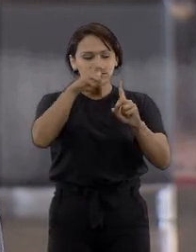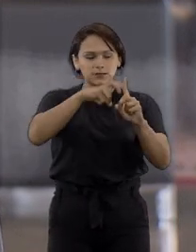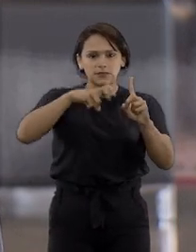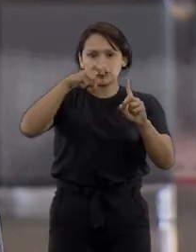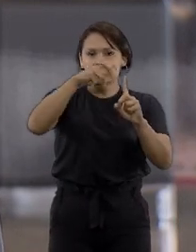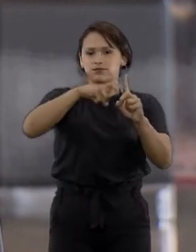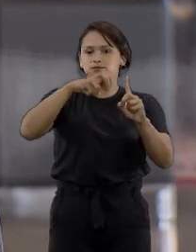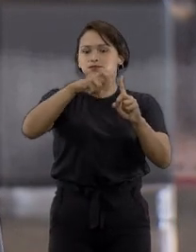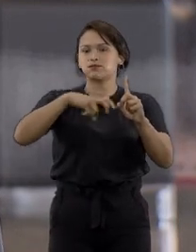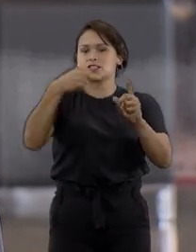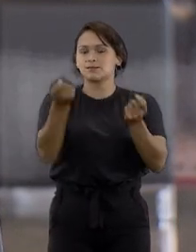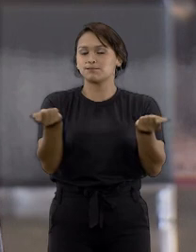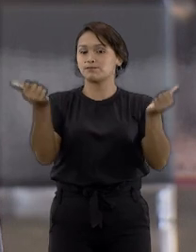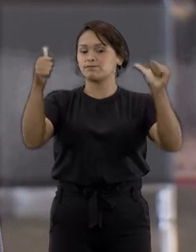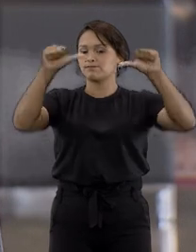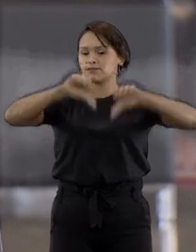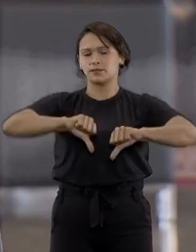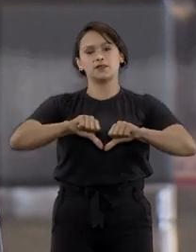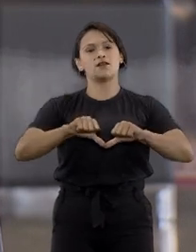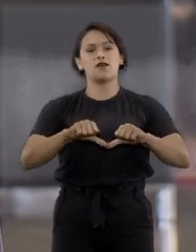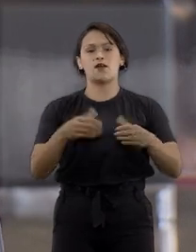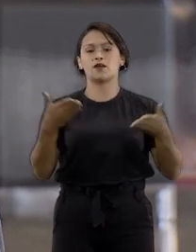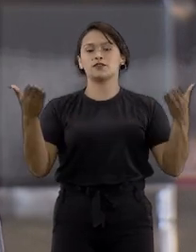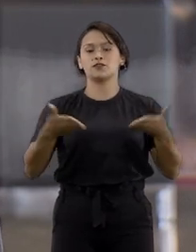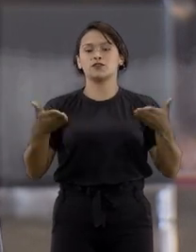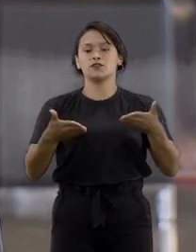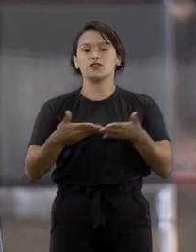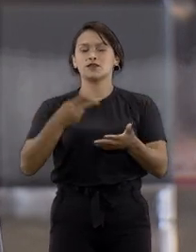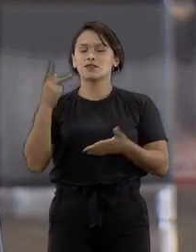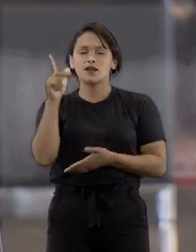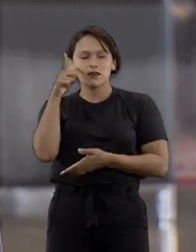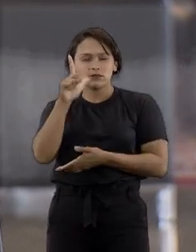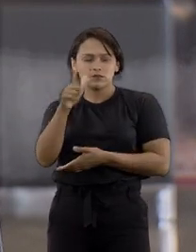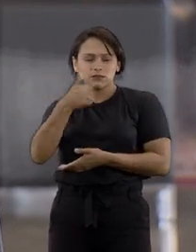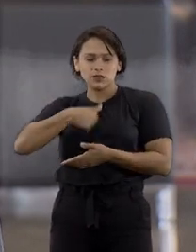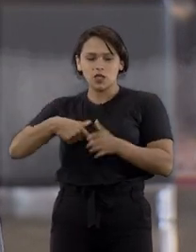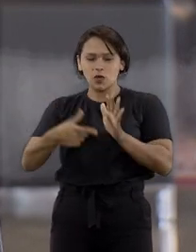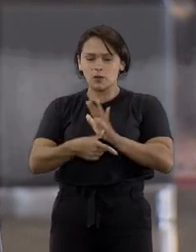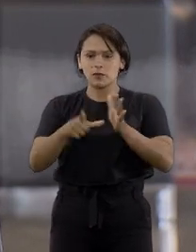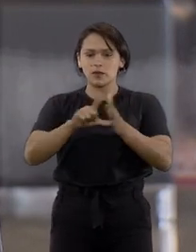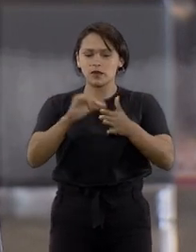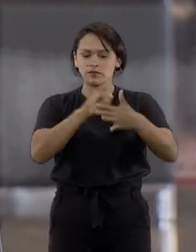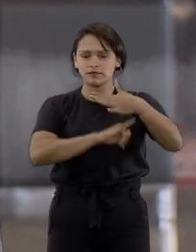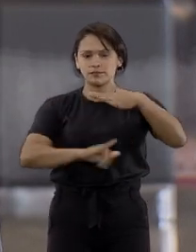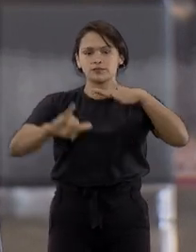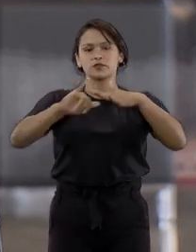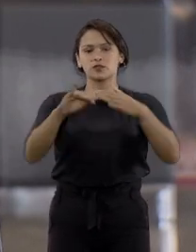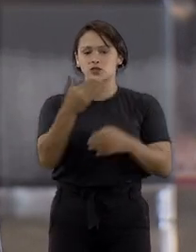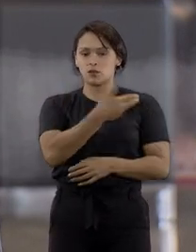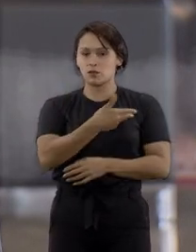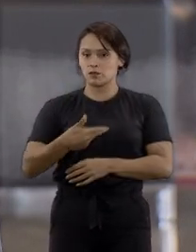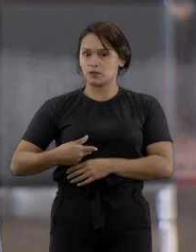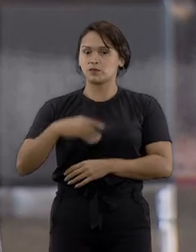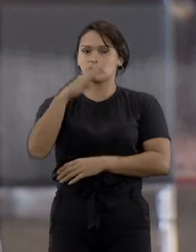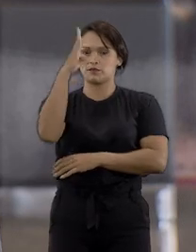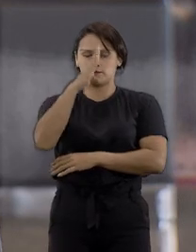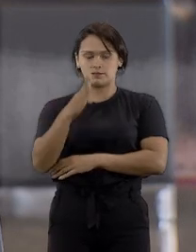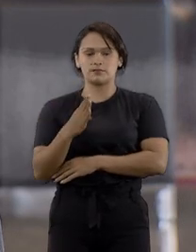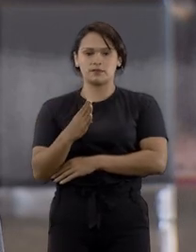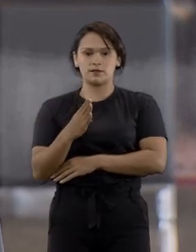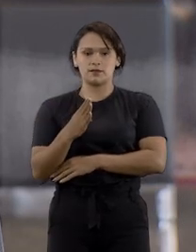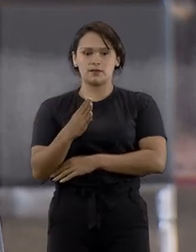o pior ataque cibernético já empreendido contra uma instituição pública